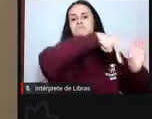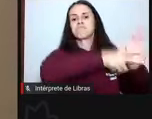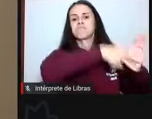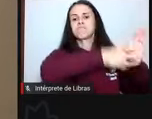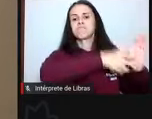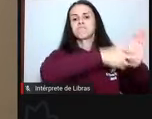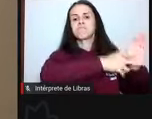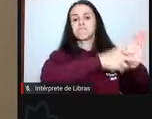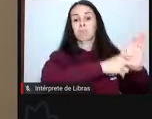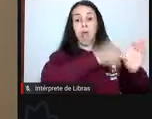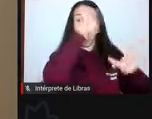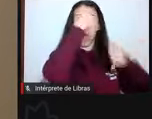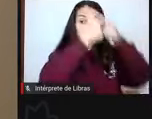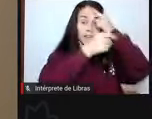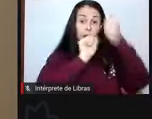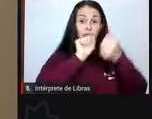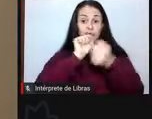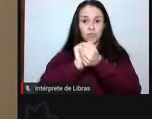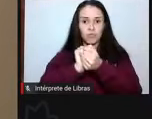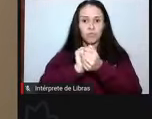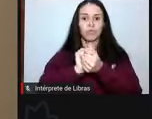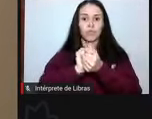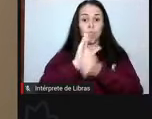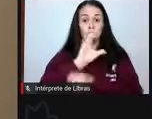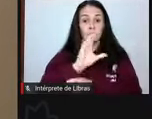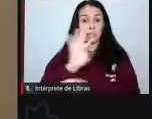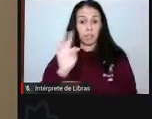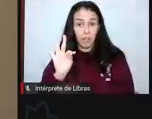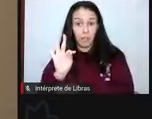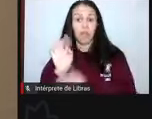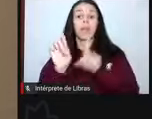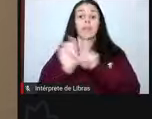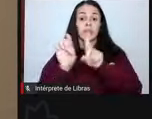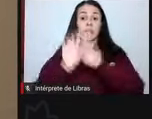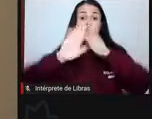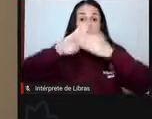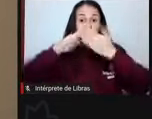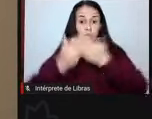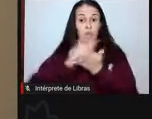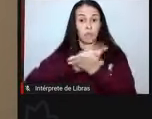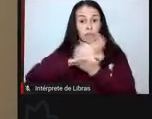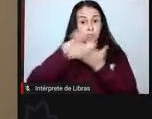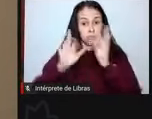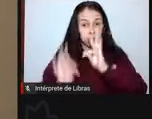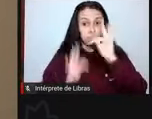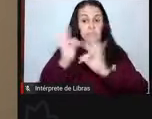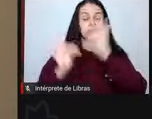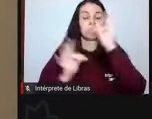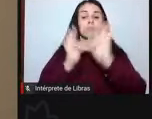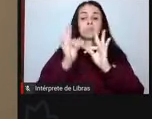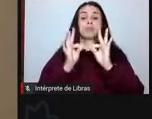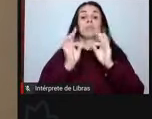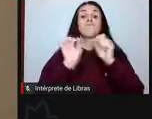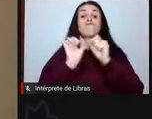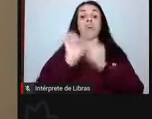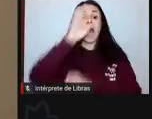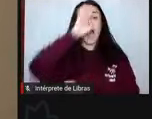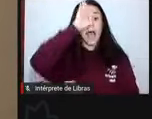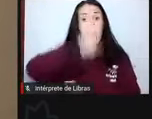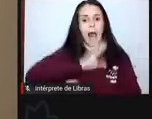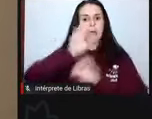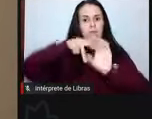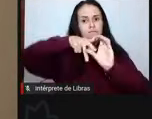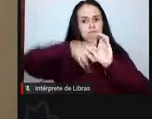se mobilizou numa parceria do Centro de Tecnologia com o Colégio Técnico Industrial e oferece gratuitamente a manutenção, a